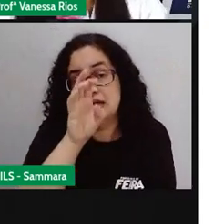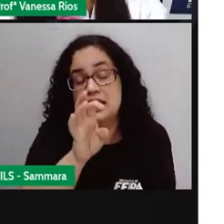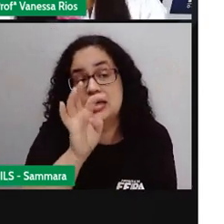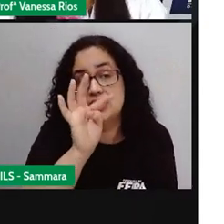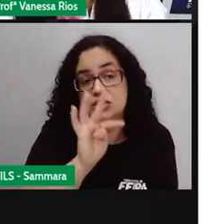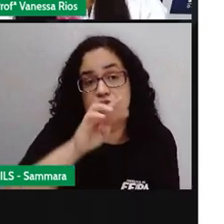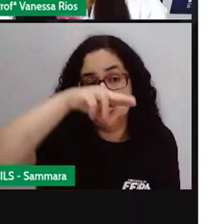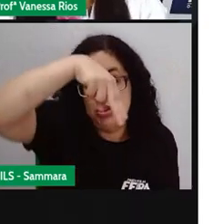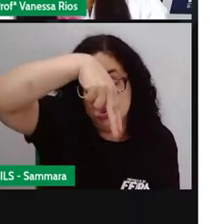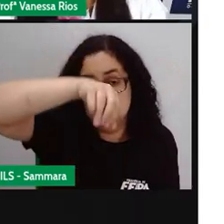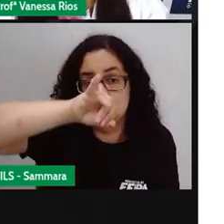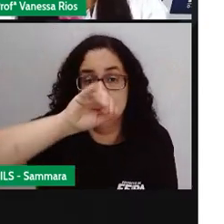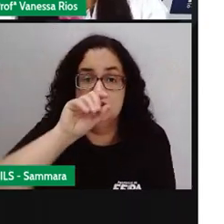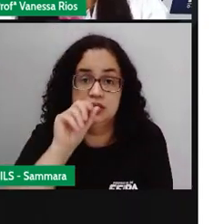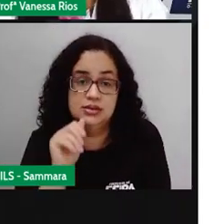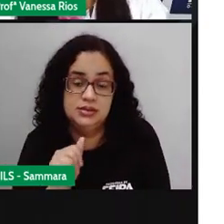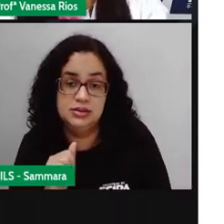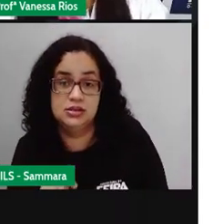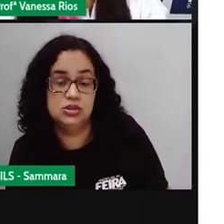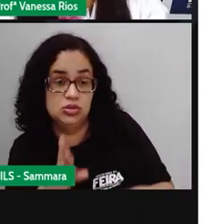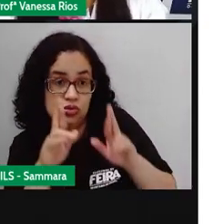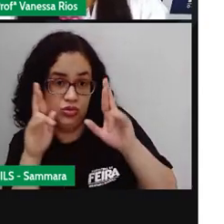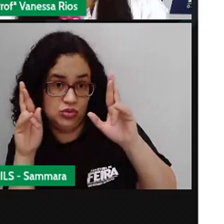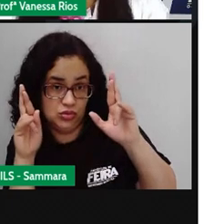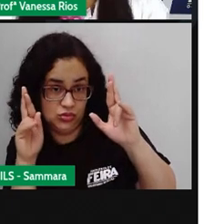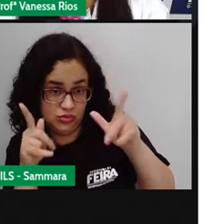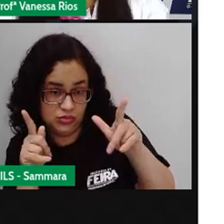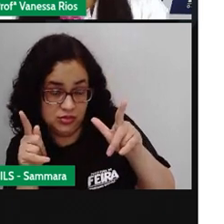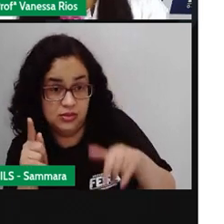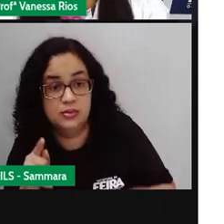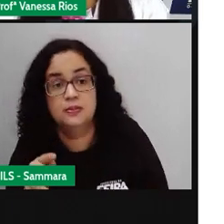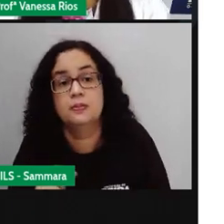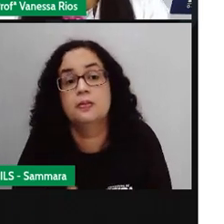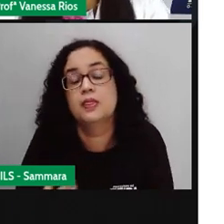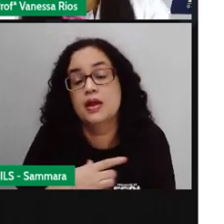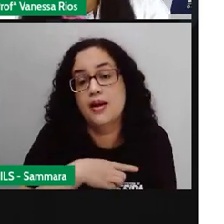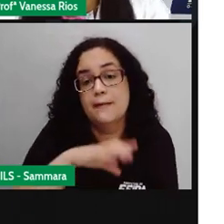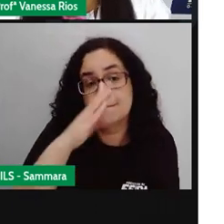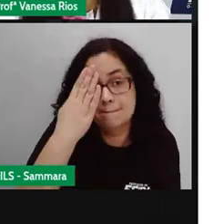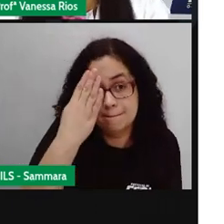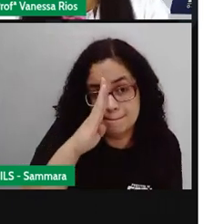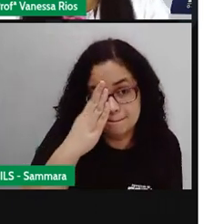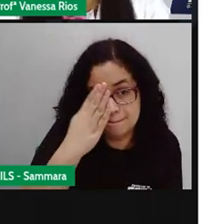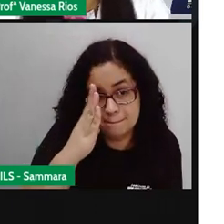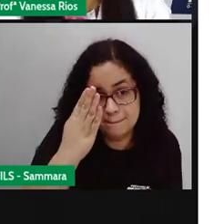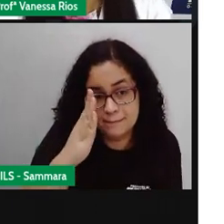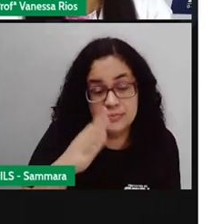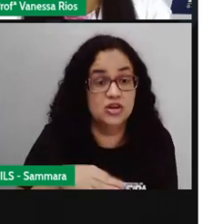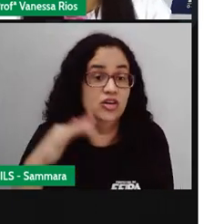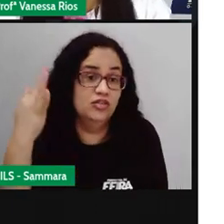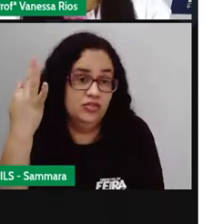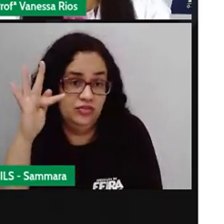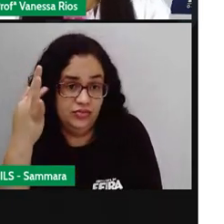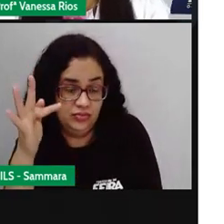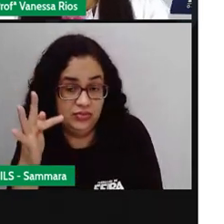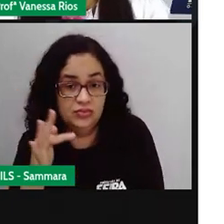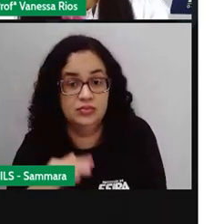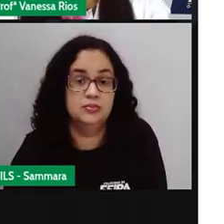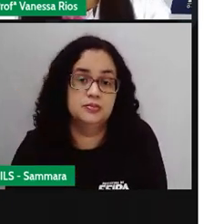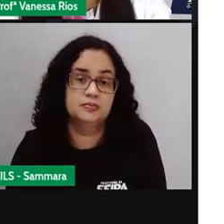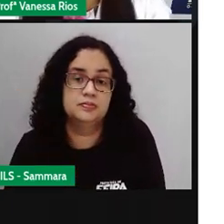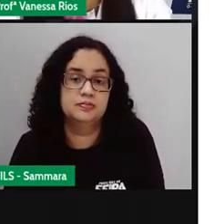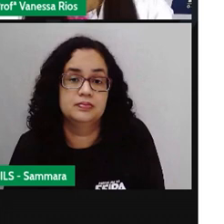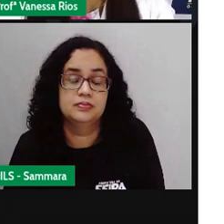elas são diferentes, mesmo a aparência biológica, né, a aparência física sendo